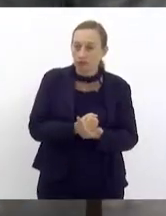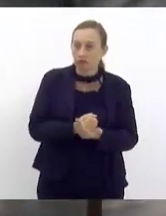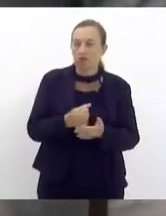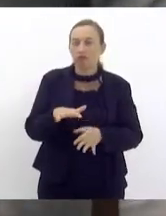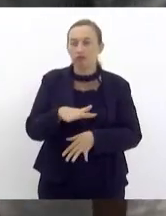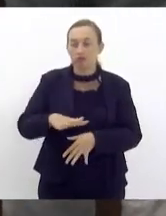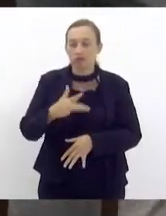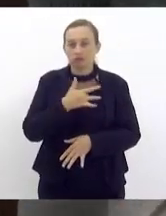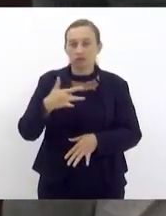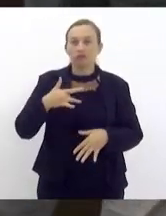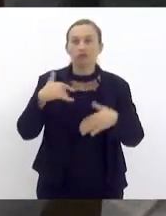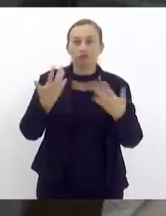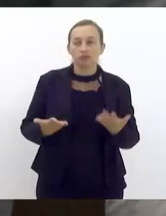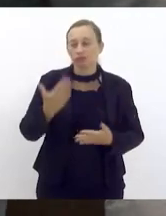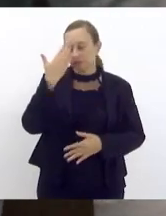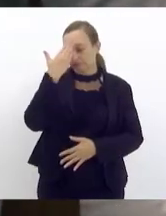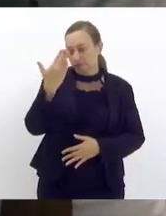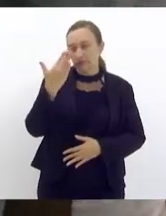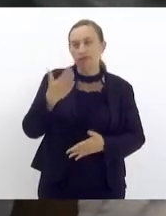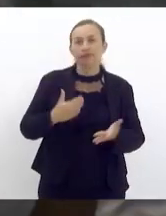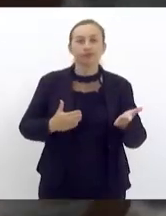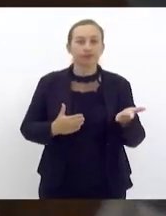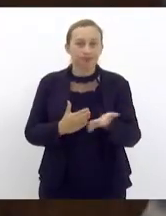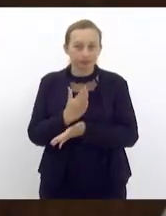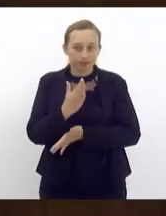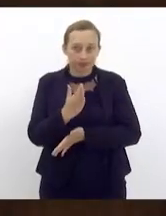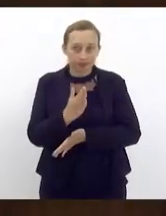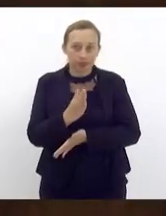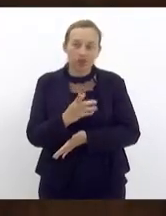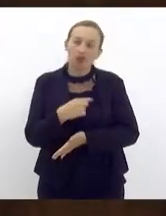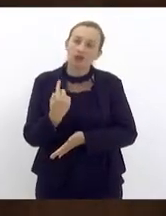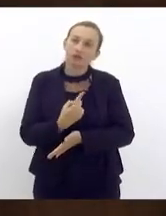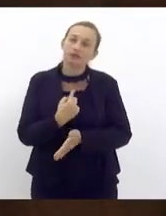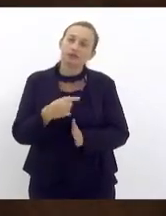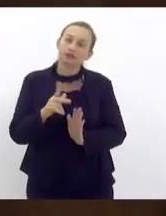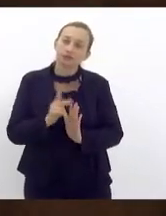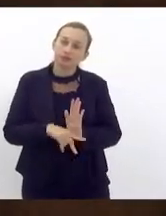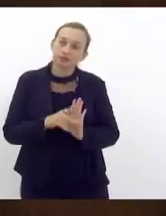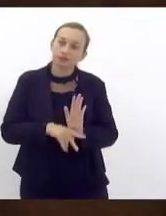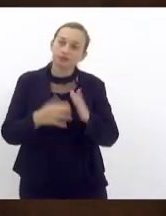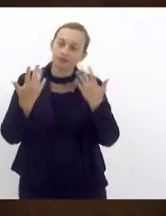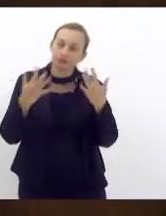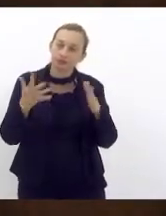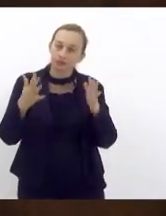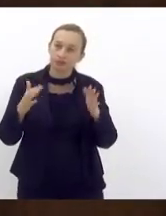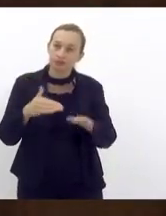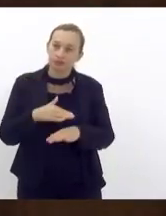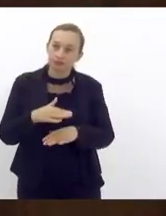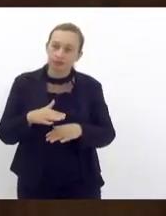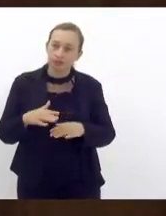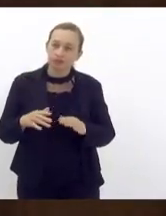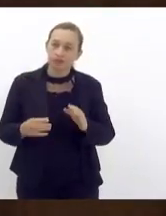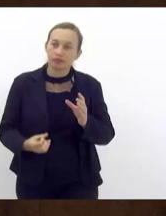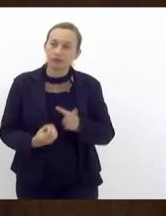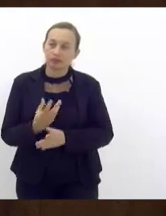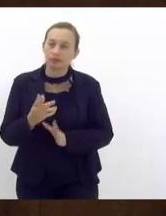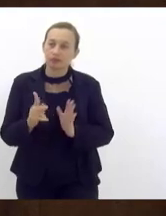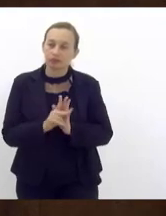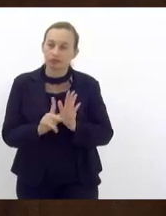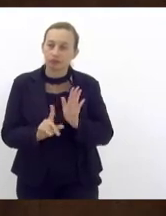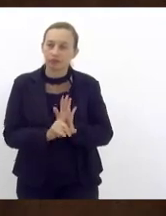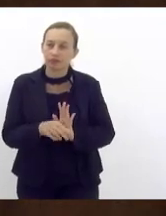saúde então obrigada pela aprovação do nosso projeto e parabéns aos autores do projeto de lei